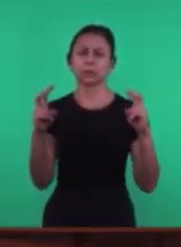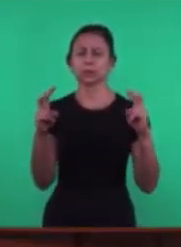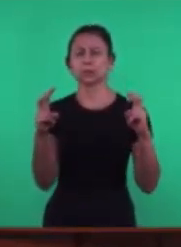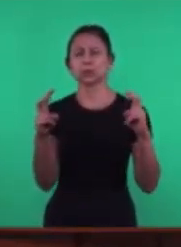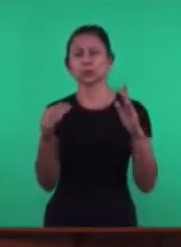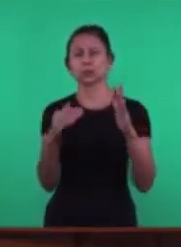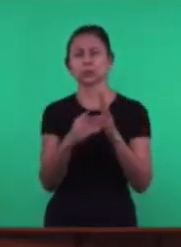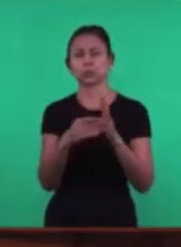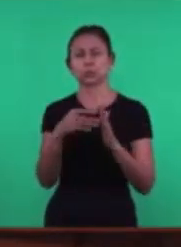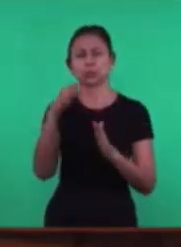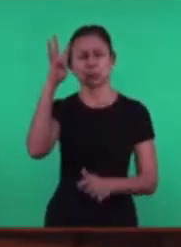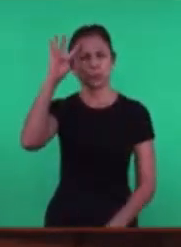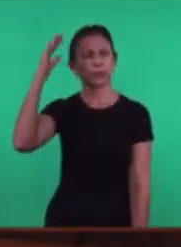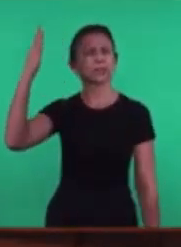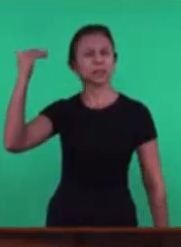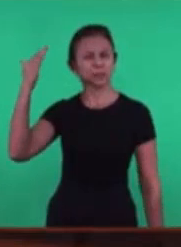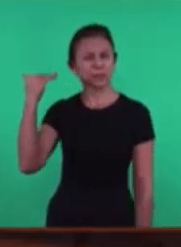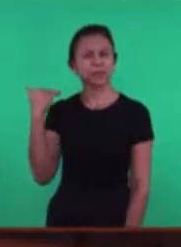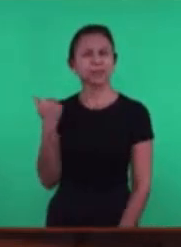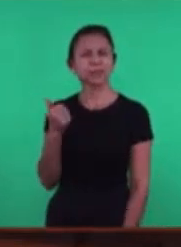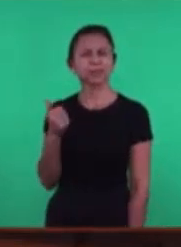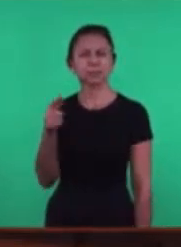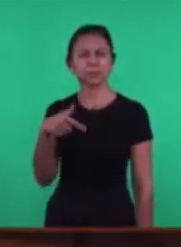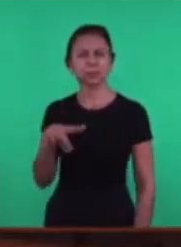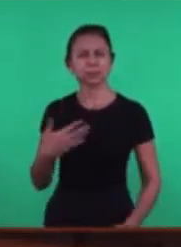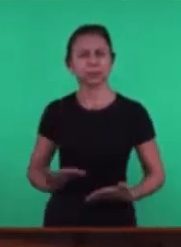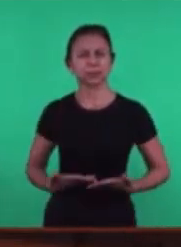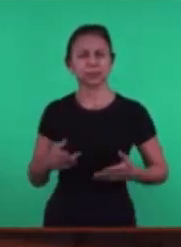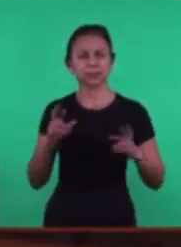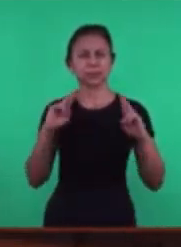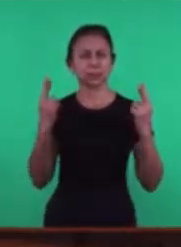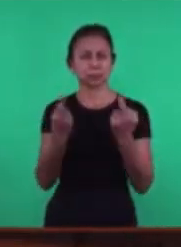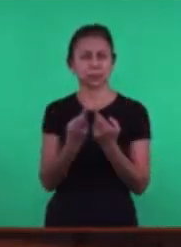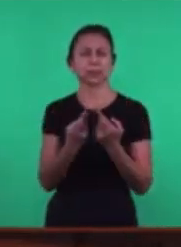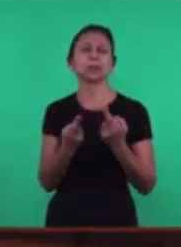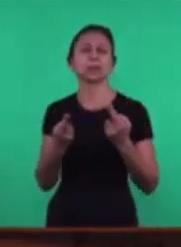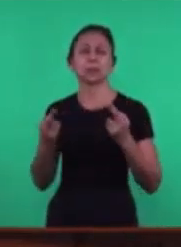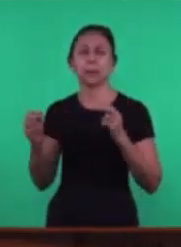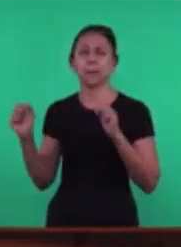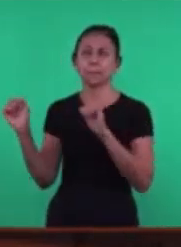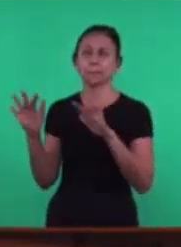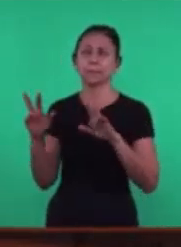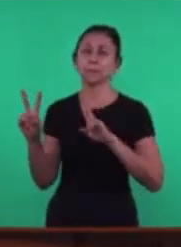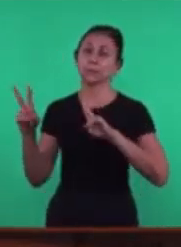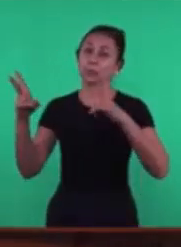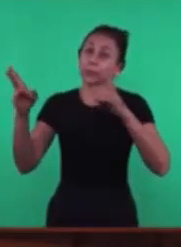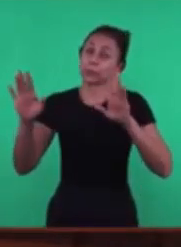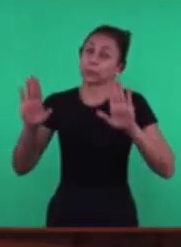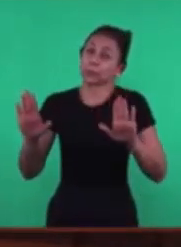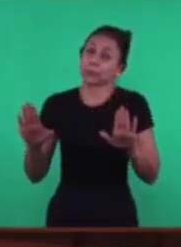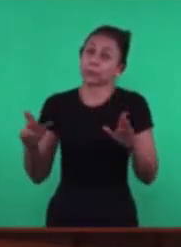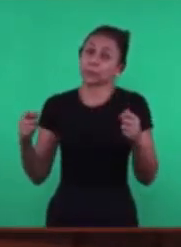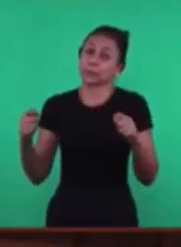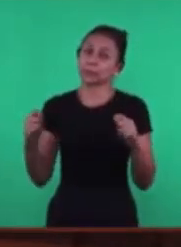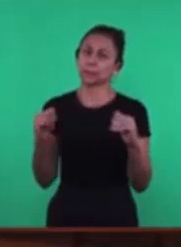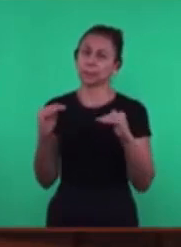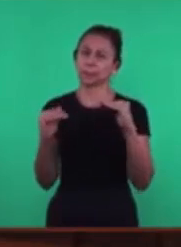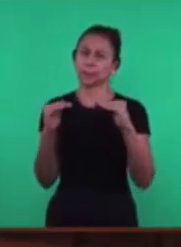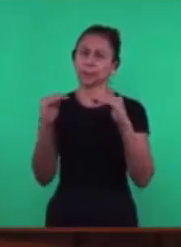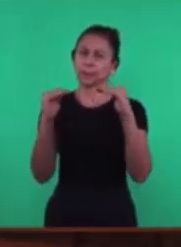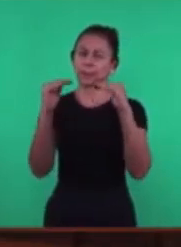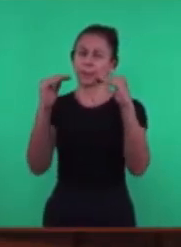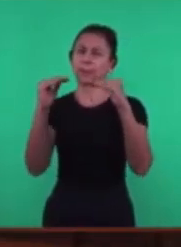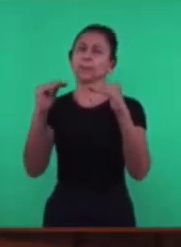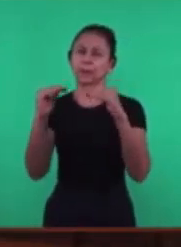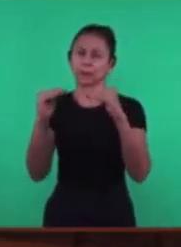última quarta-feira Para as nossas irmãs Muitas bênçãos, muitas vitórias Mas também a necessidade de um aprimoramento maior A